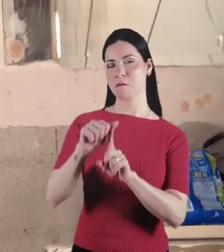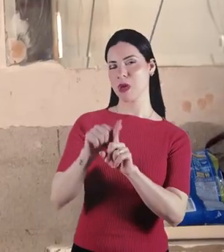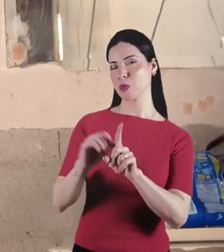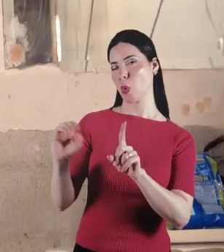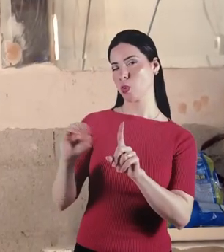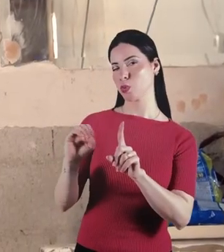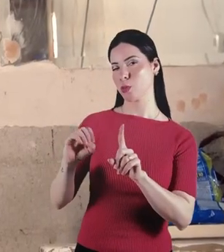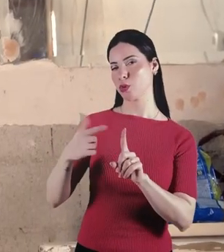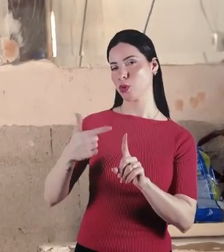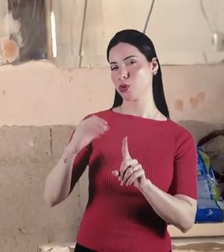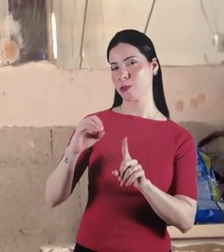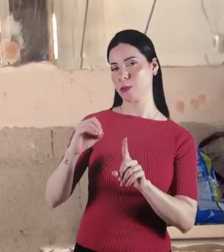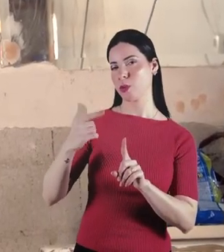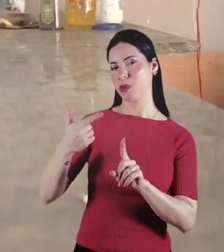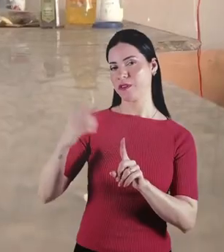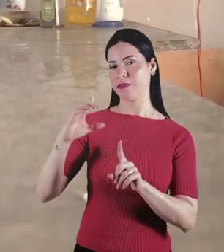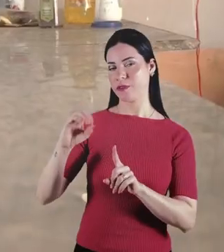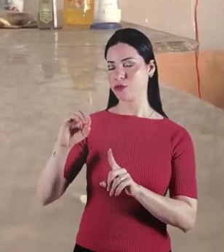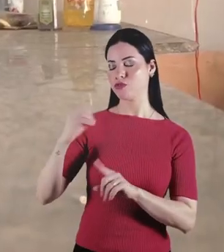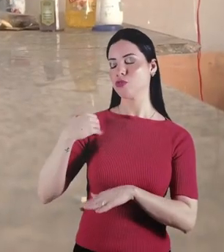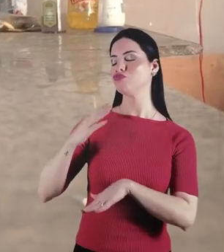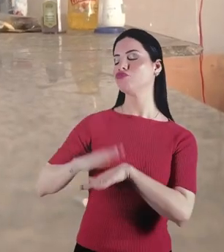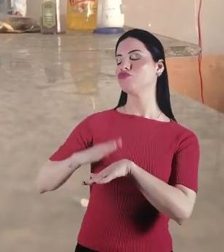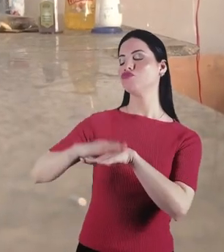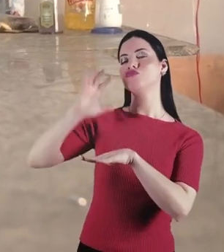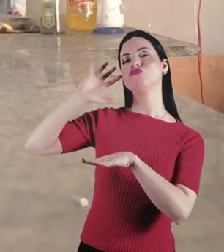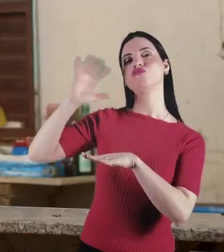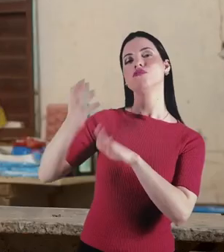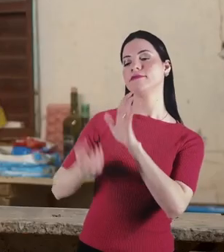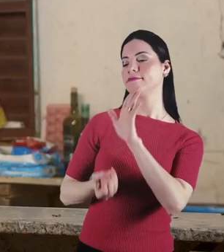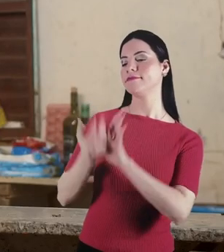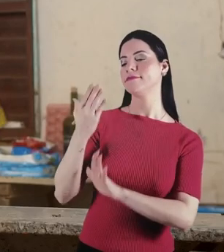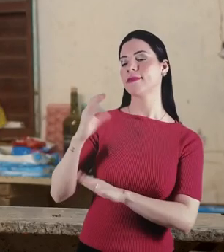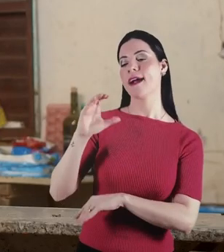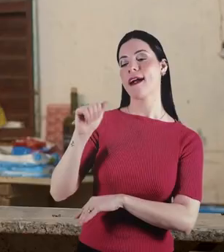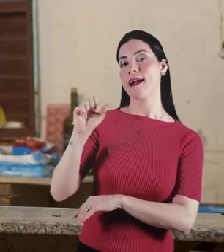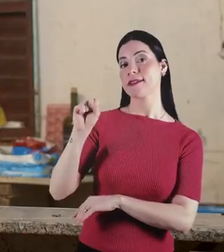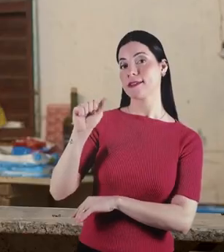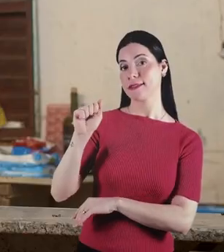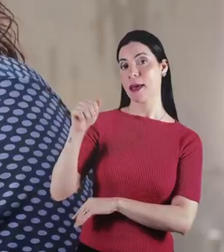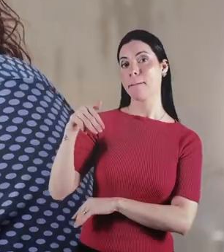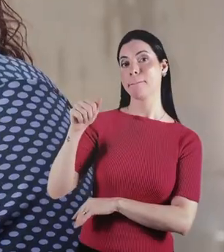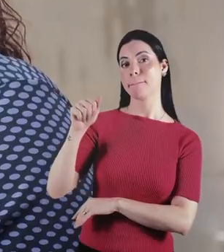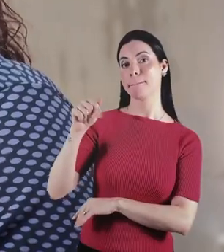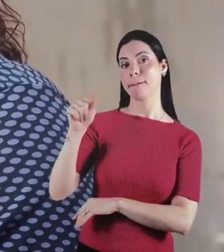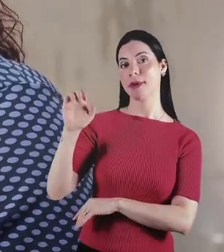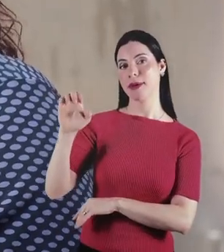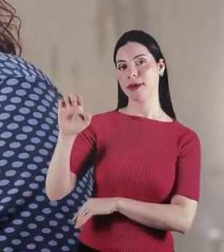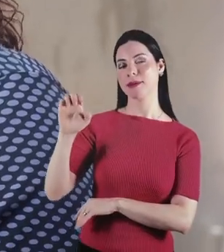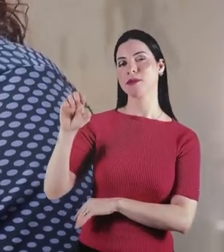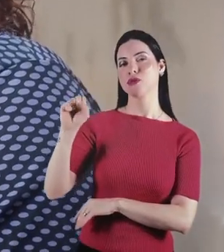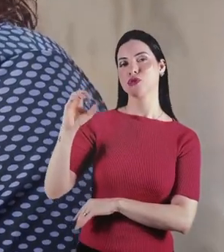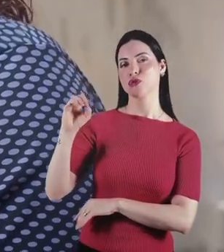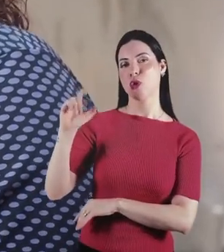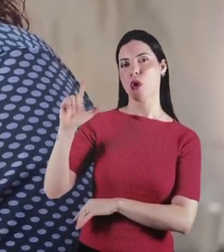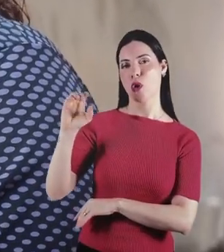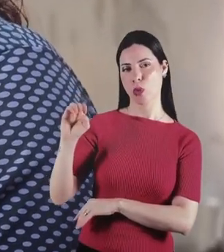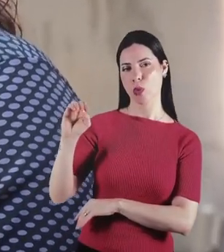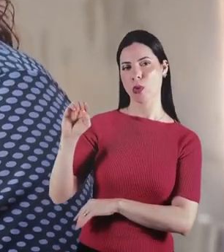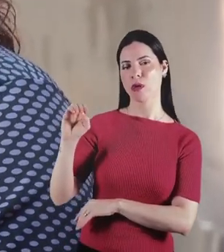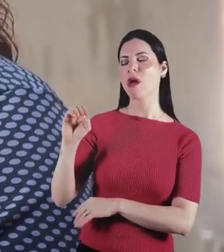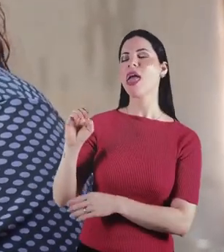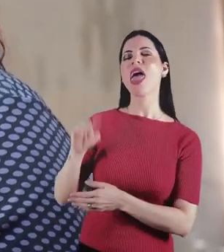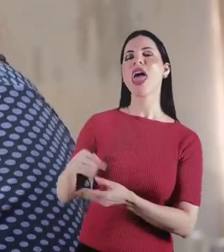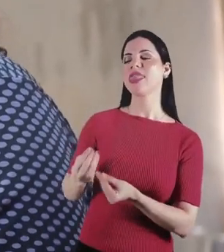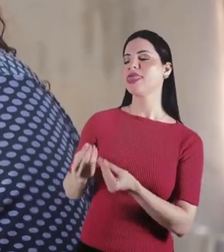Em outubro de 2020, eu resolvi fundar a Casa da Mãe Solo. A ideia, o objetivo da Casa da